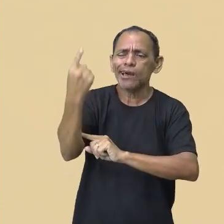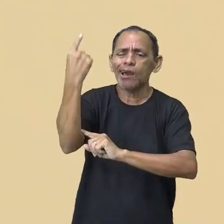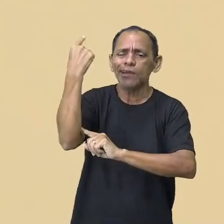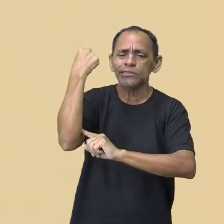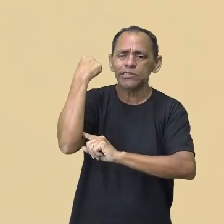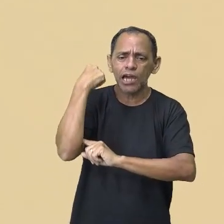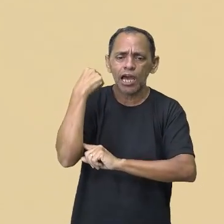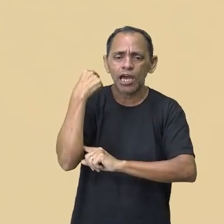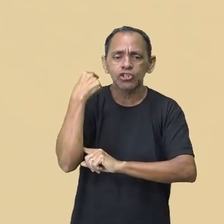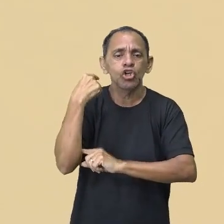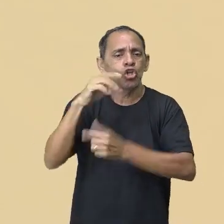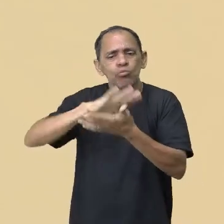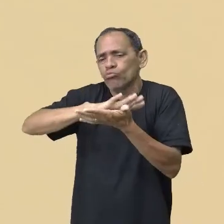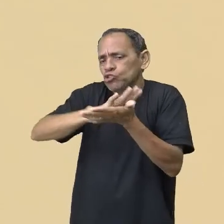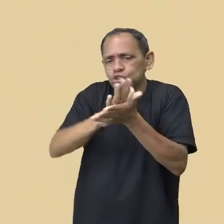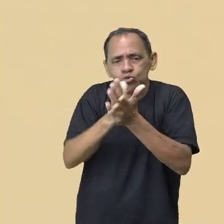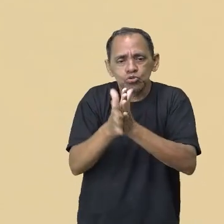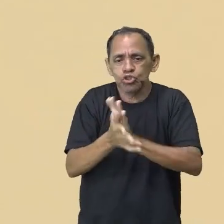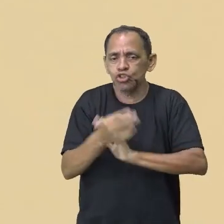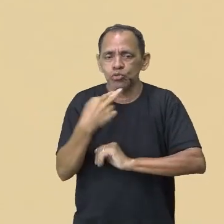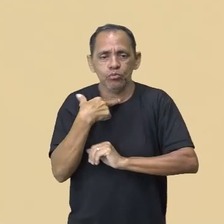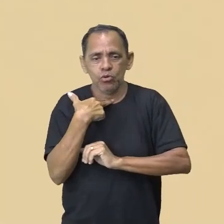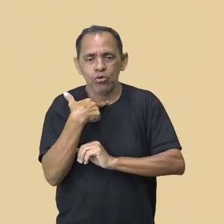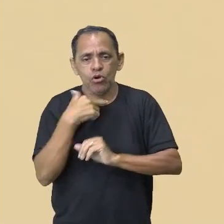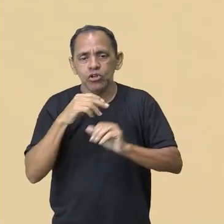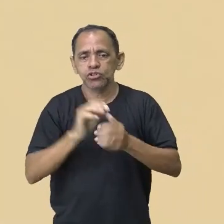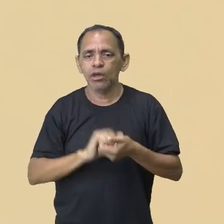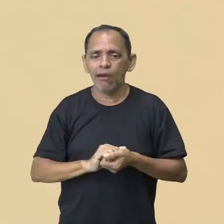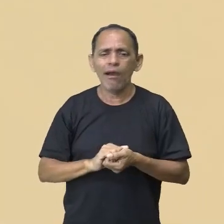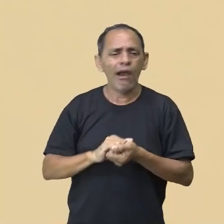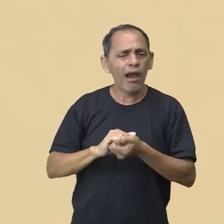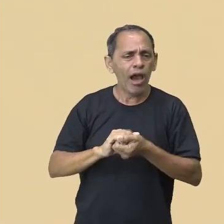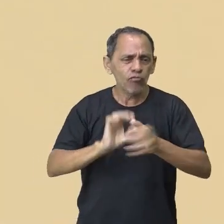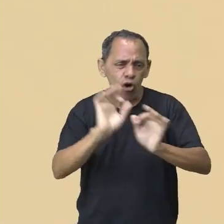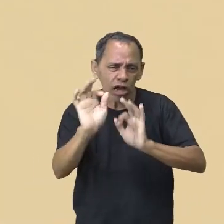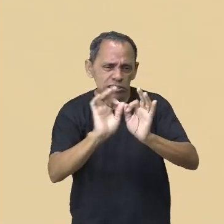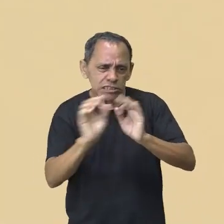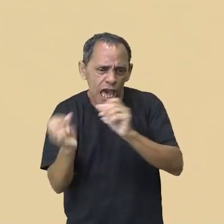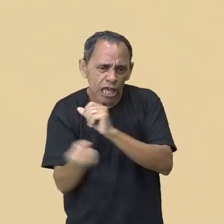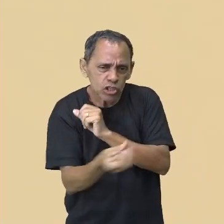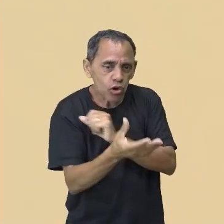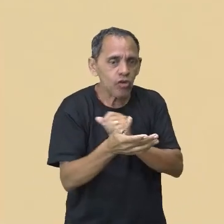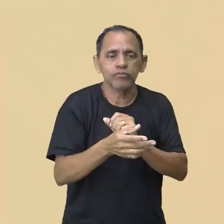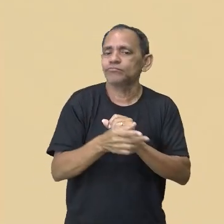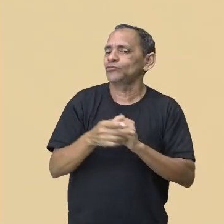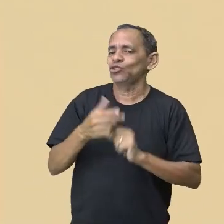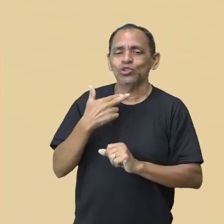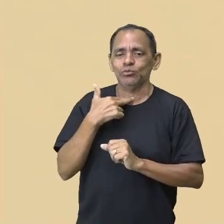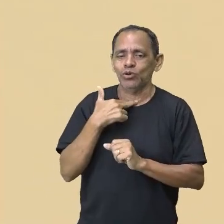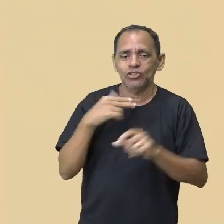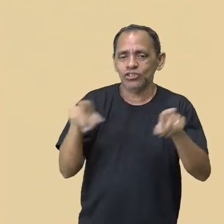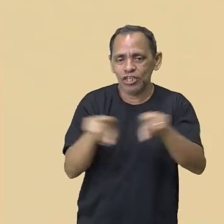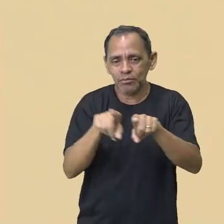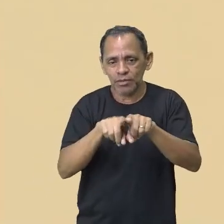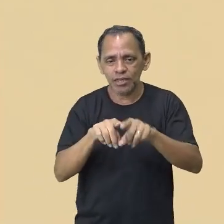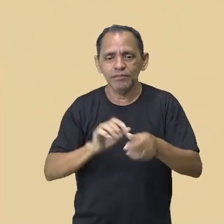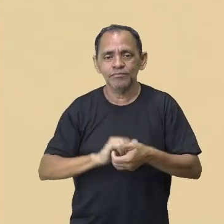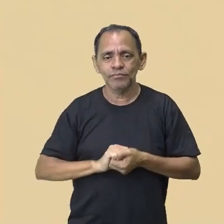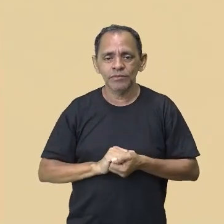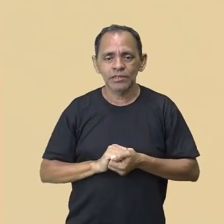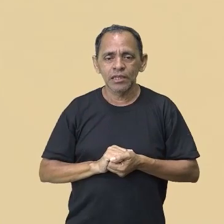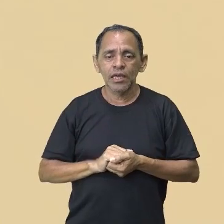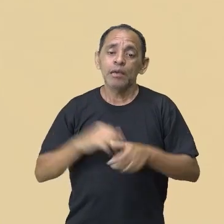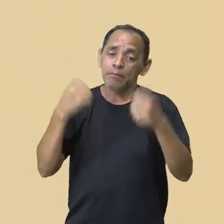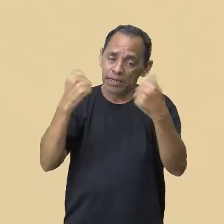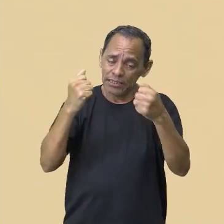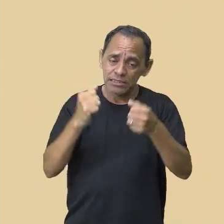depredar, não pode, ah, vamos reformar, não, o máximo que a gente pode é revitalizar, é, mantendo ali